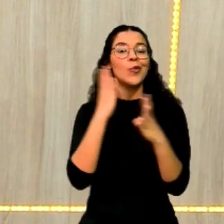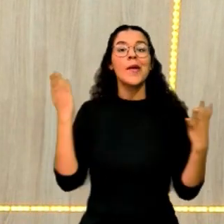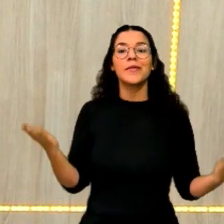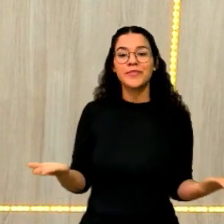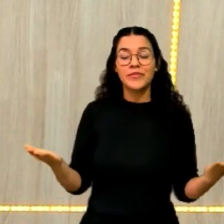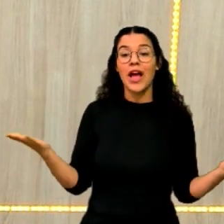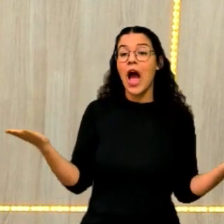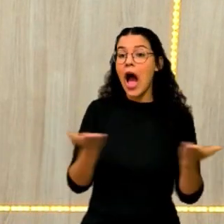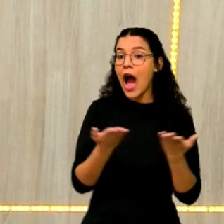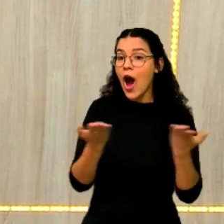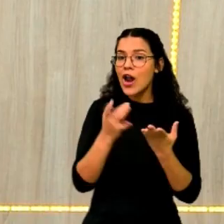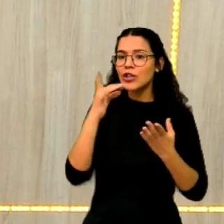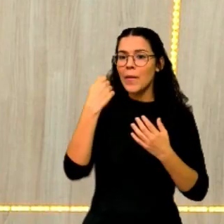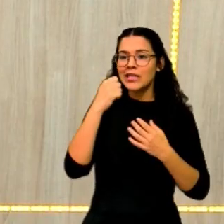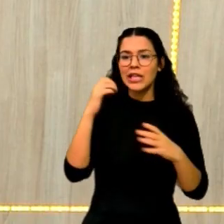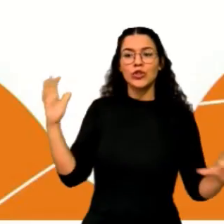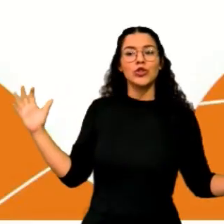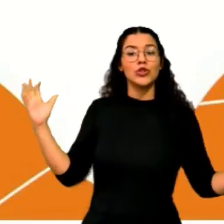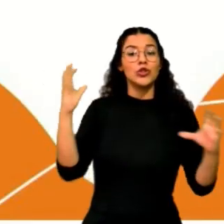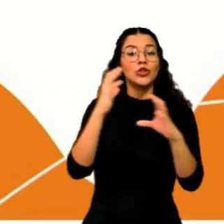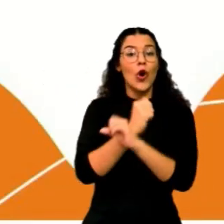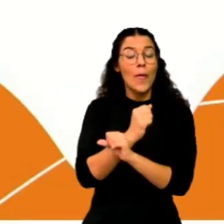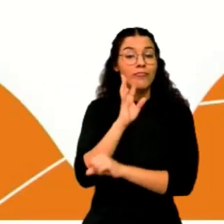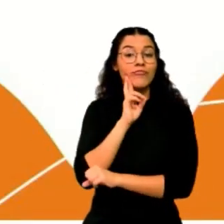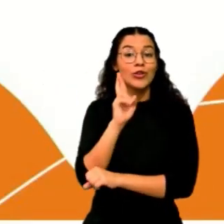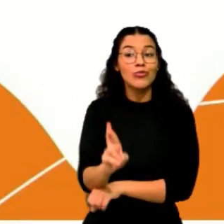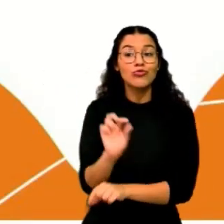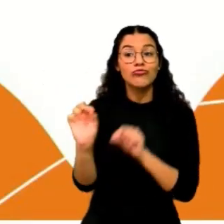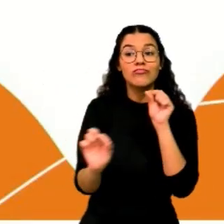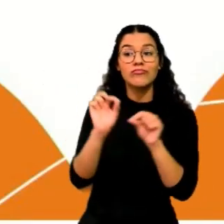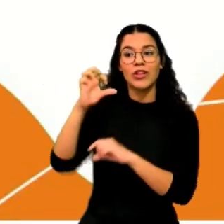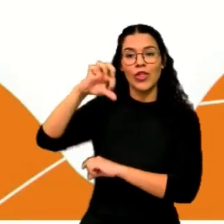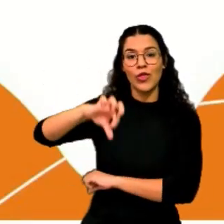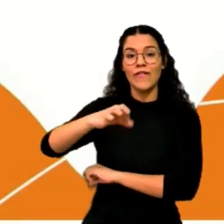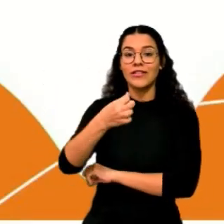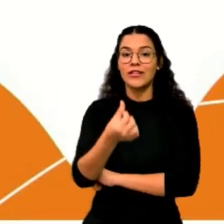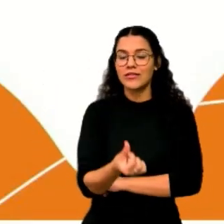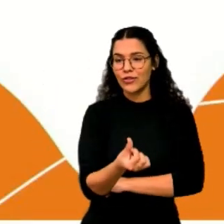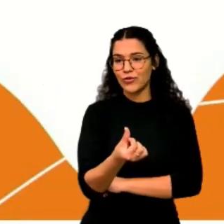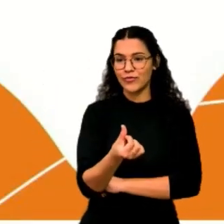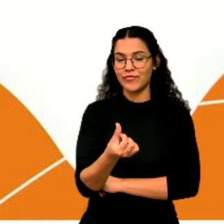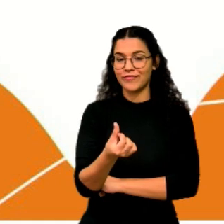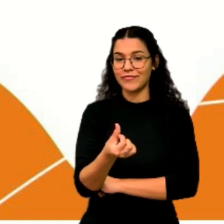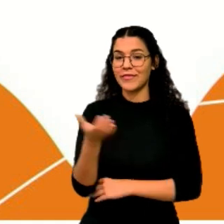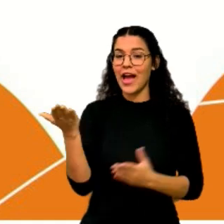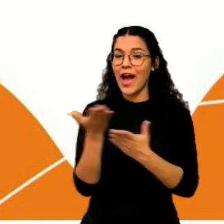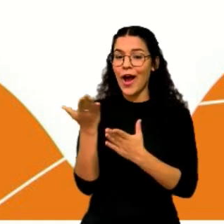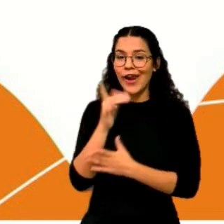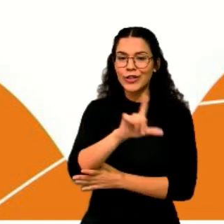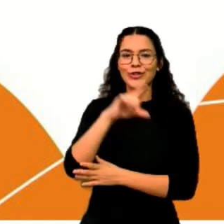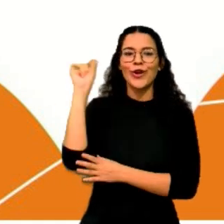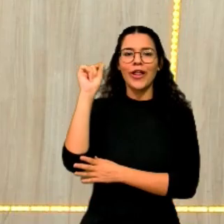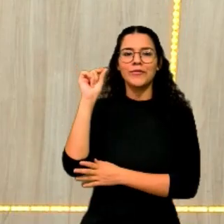realizar a soma desses três valores, encontrar como resposta o valor 96 e marcar aqui na